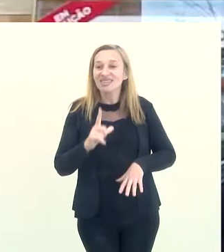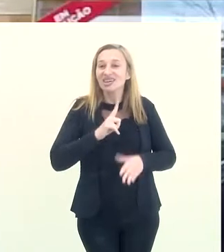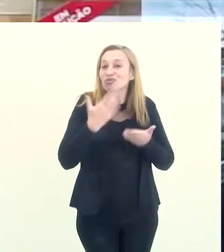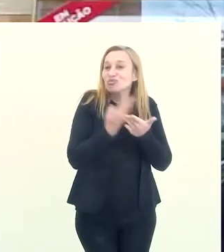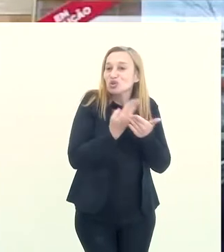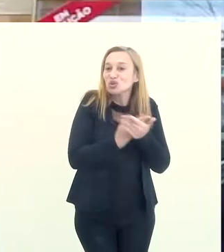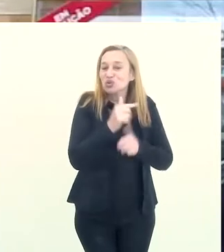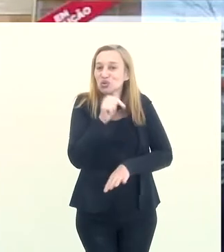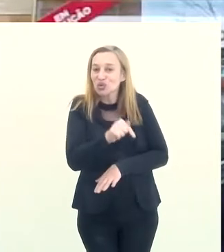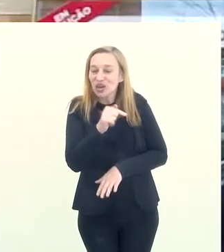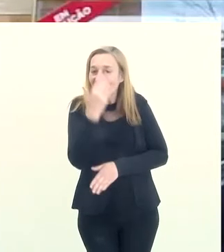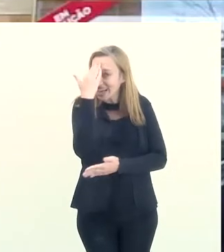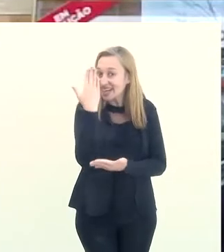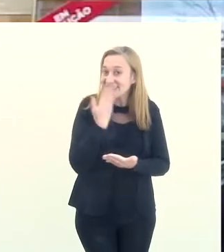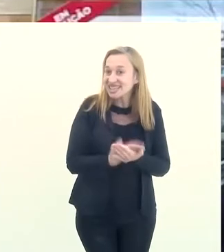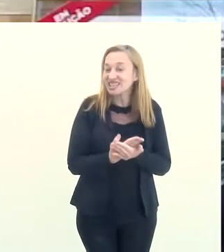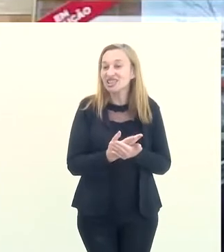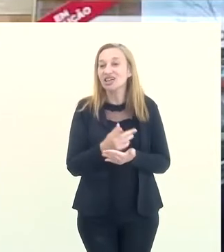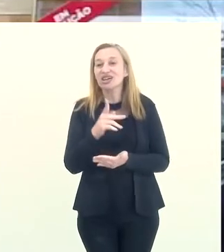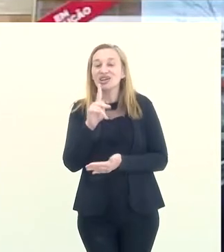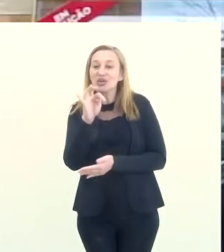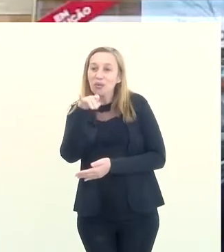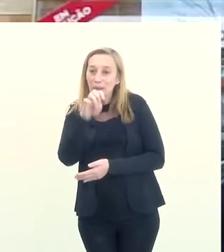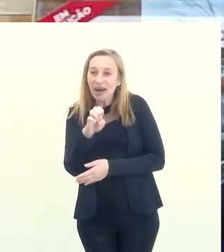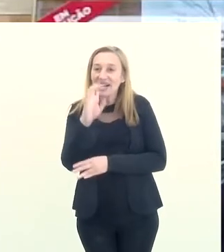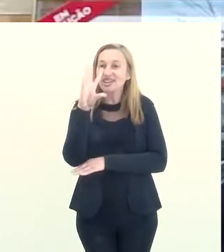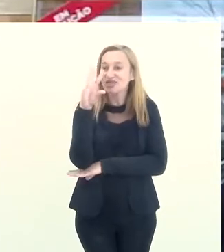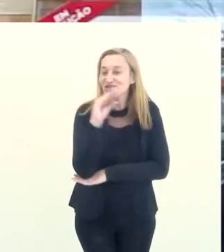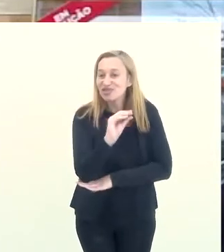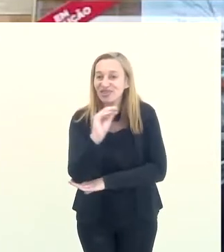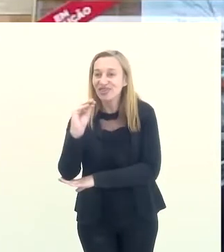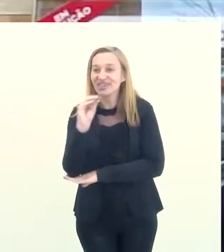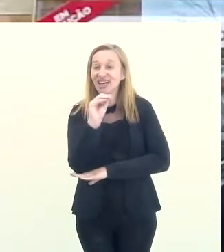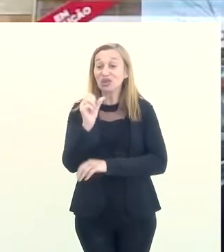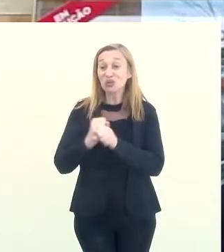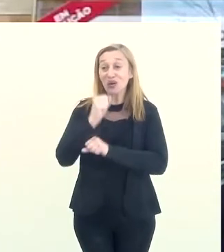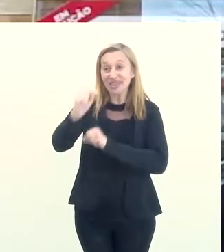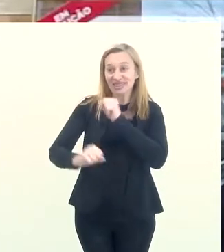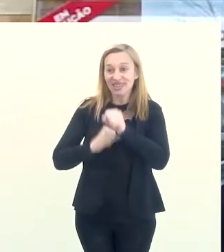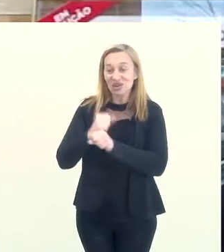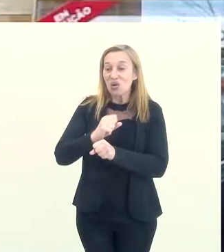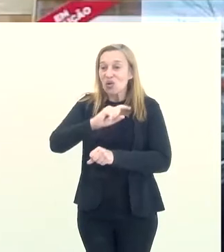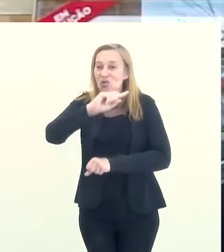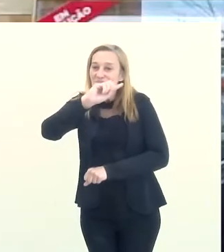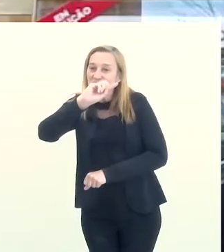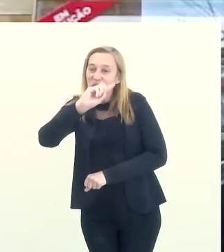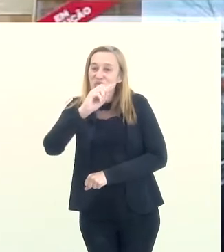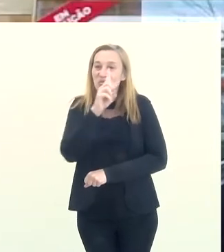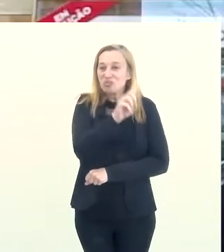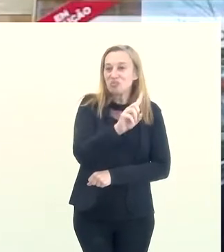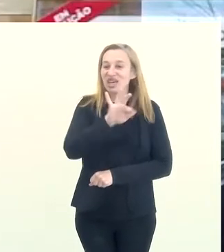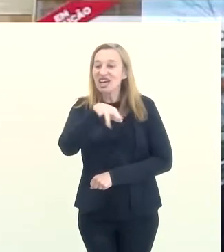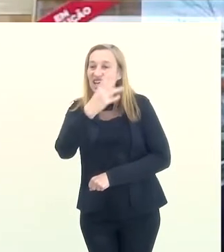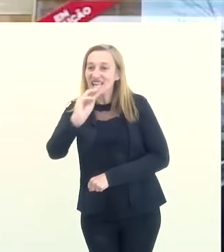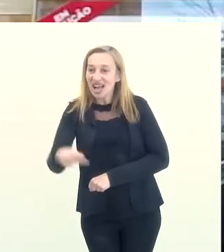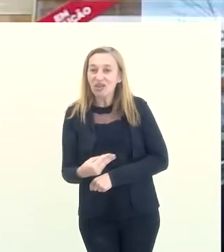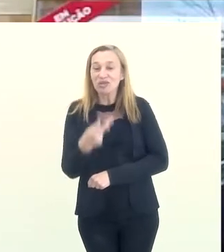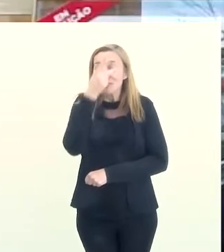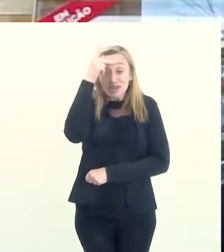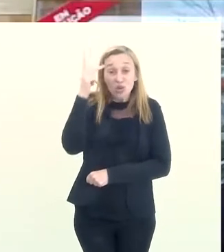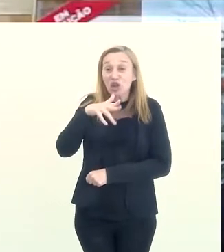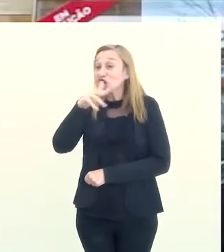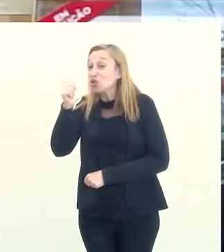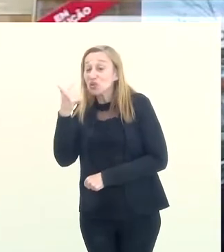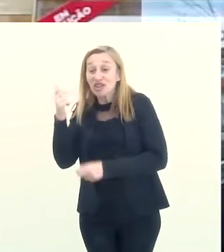onde a gente tem um estudo aqui. A gente acredita que o Parque dos Dinossauros vai trazer, a partir do ano que vem, um milhão de pessoas que